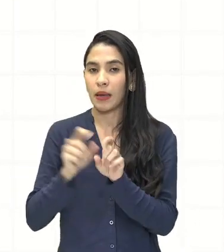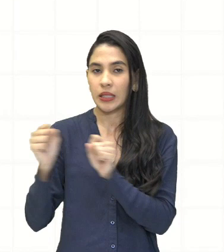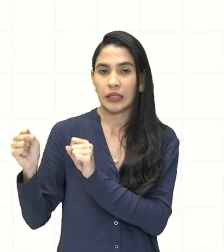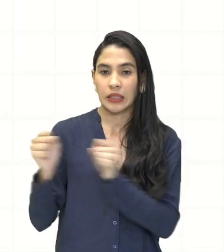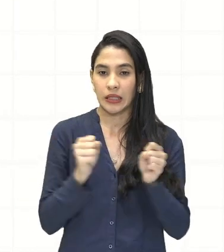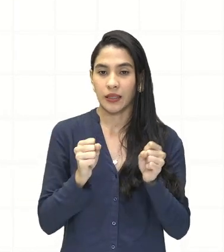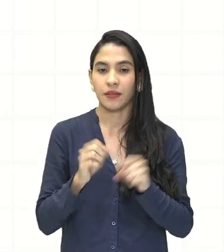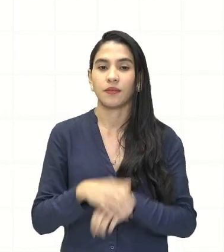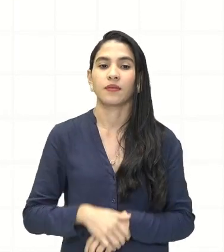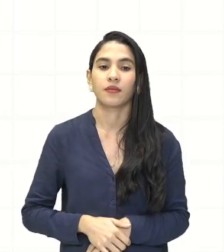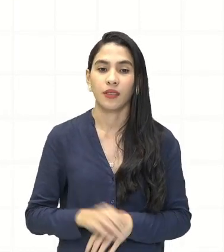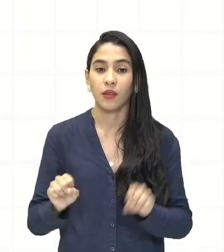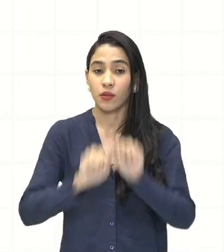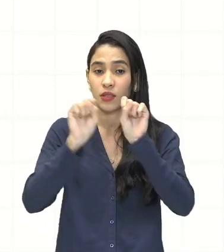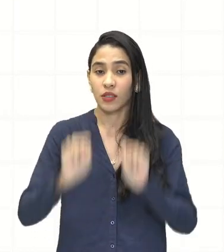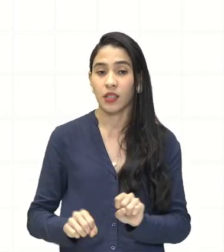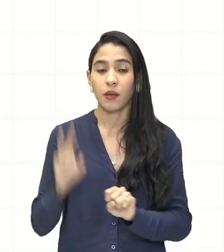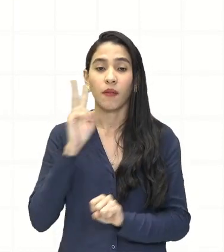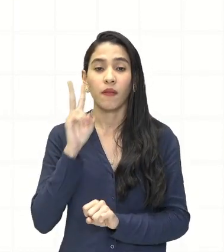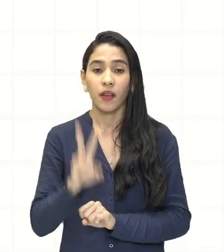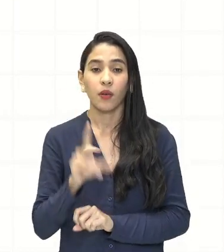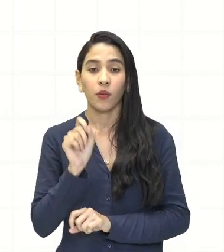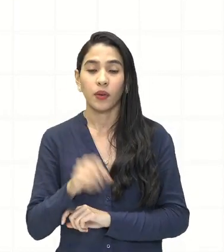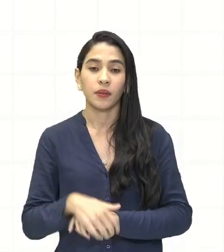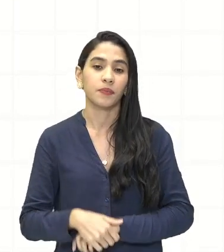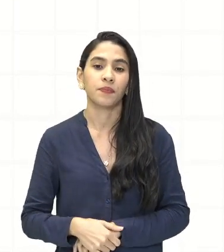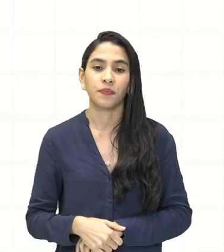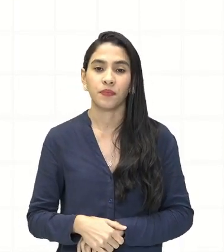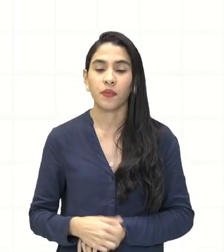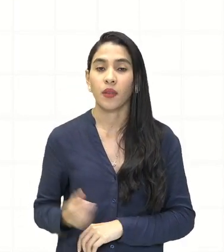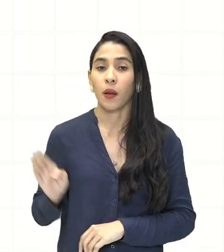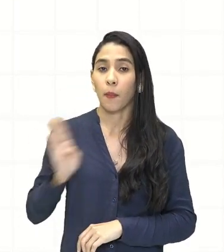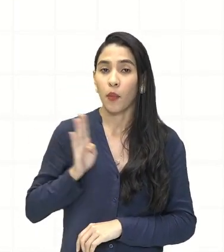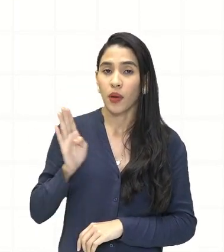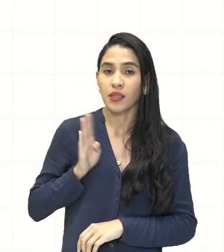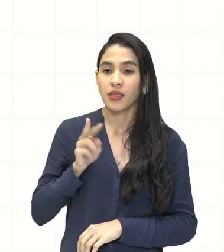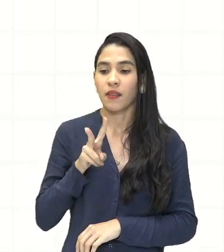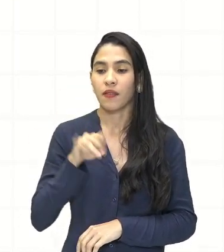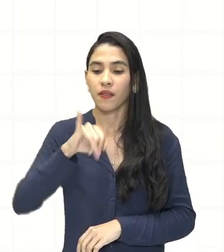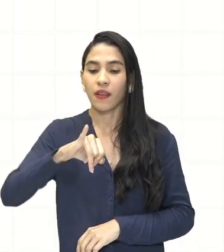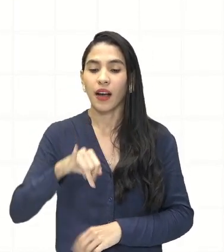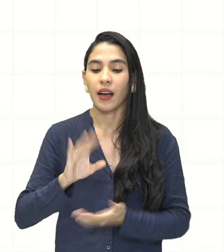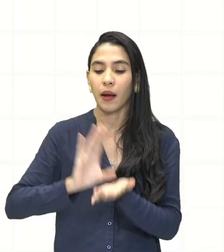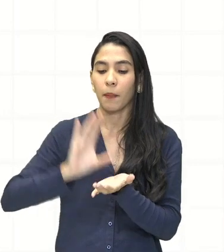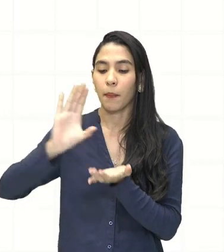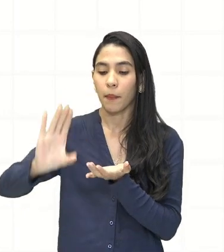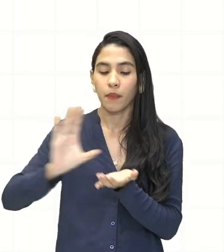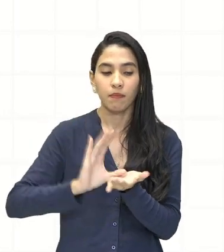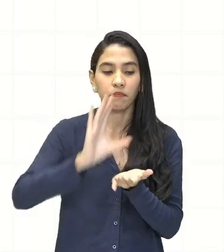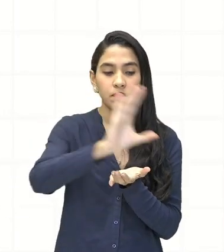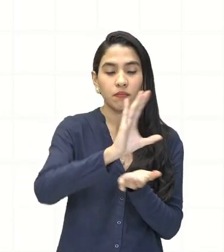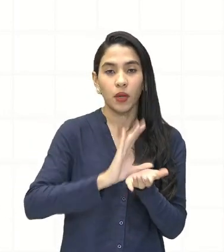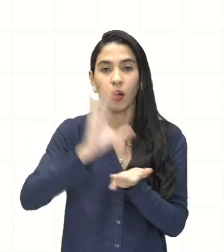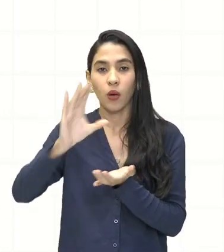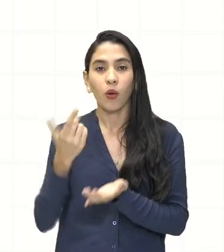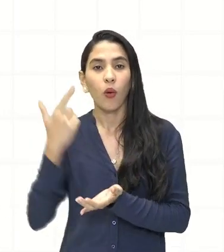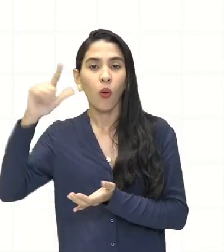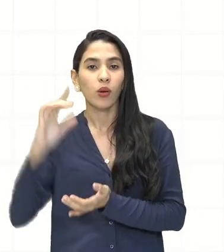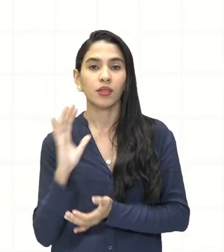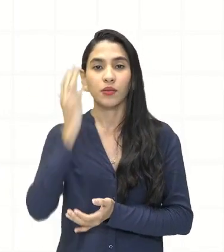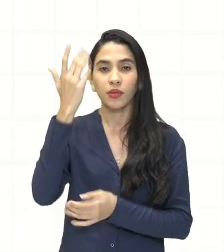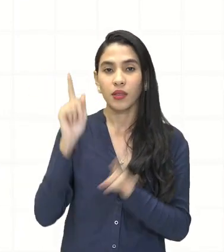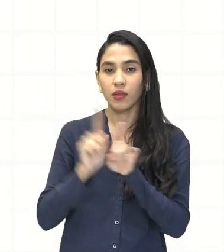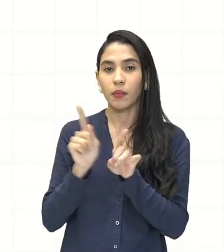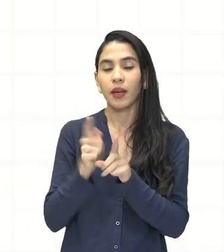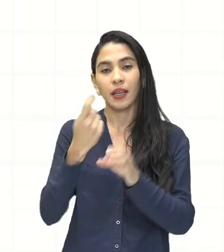sistema, nós vamos observar aí que essa burguesia vai começar a investir em outras situações, em outros tipos